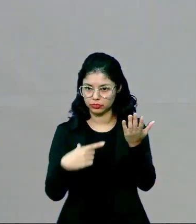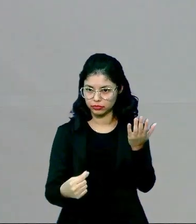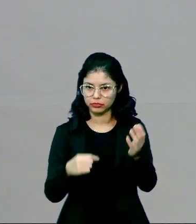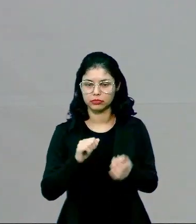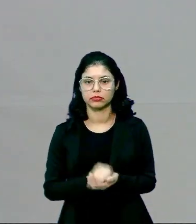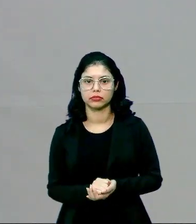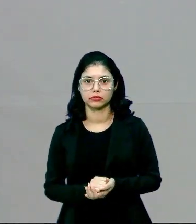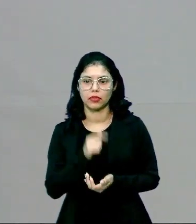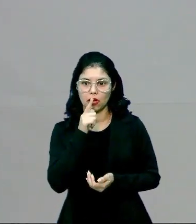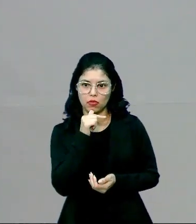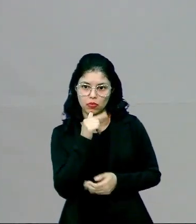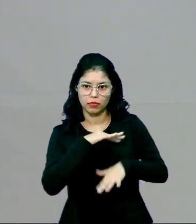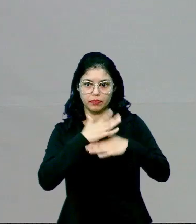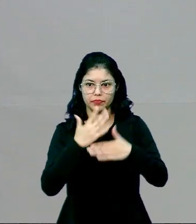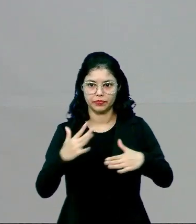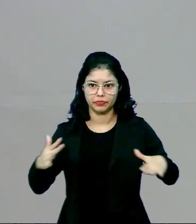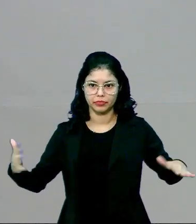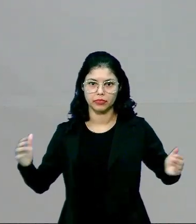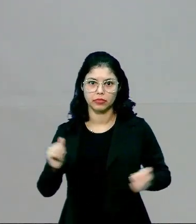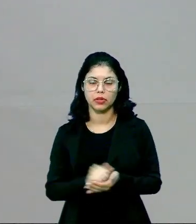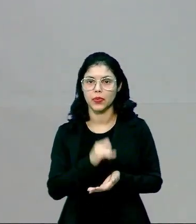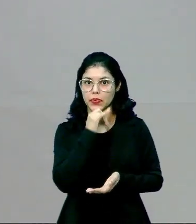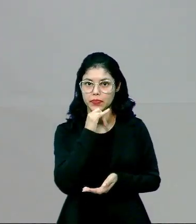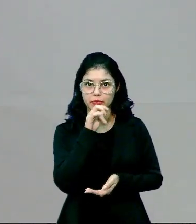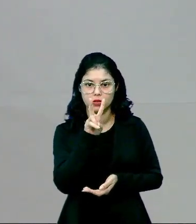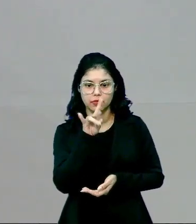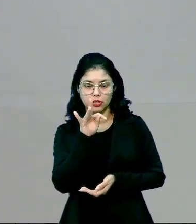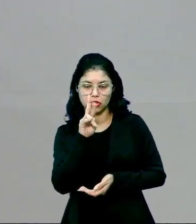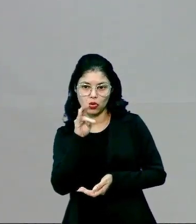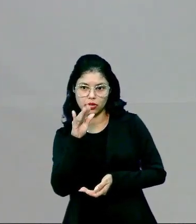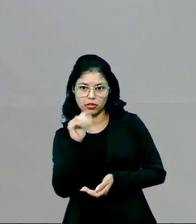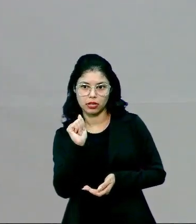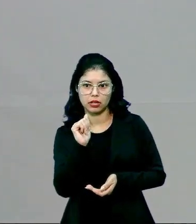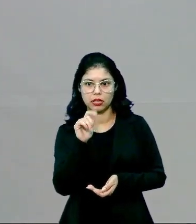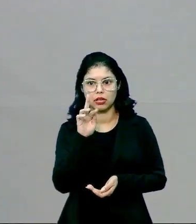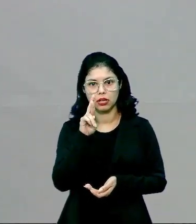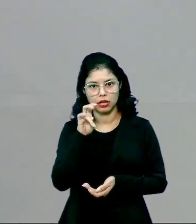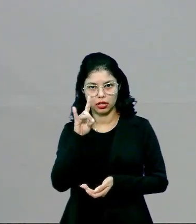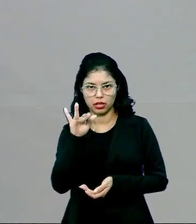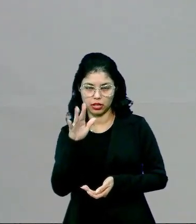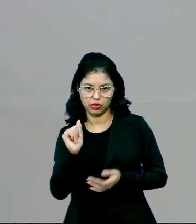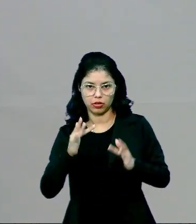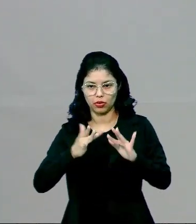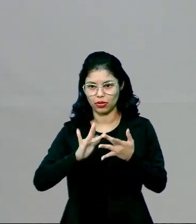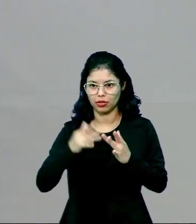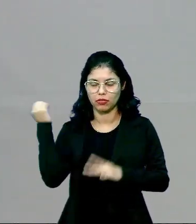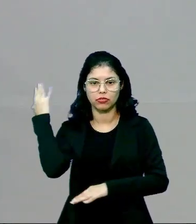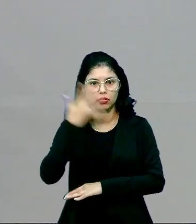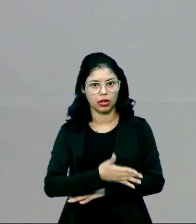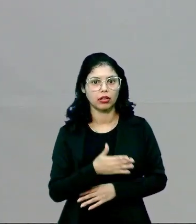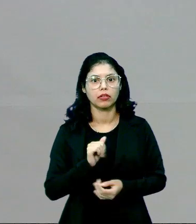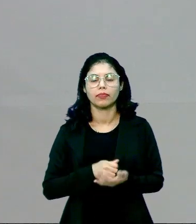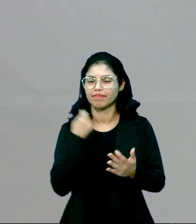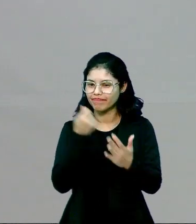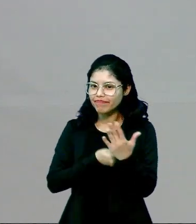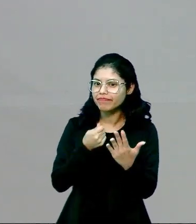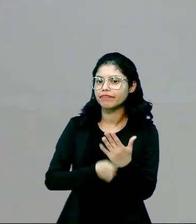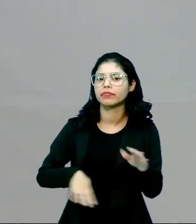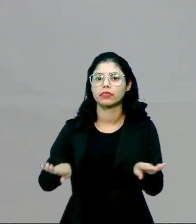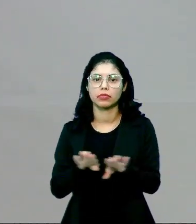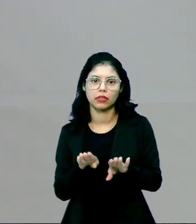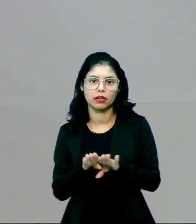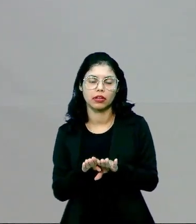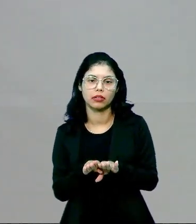aquáticas. Por exemplo, a vitória régea. Ela é uma folha em contato direto com a água. Então, ela é obrigada